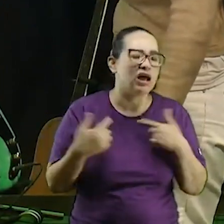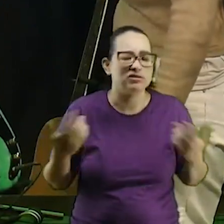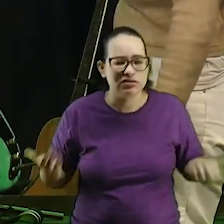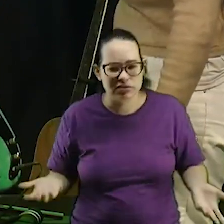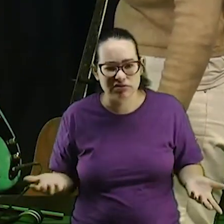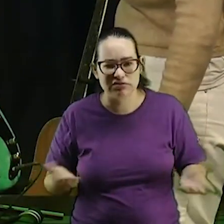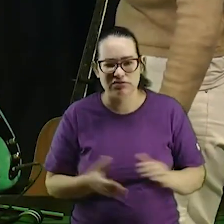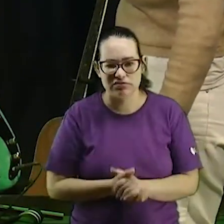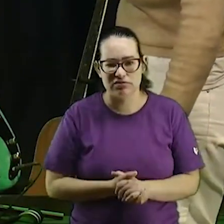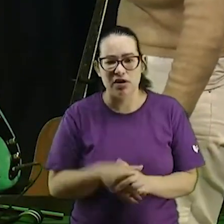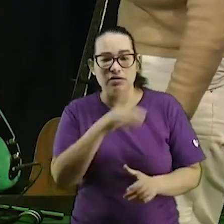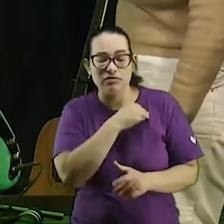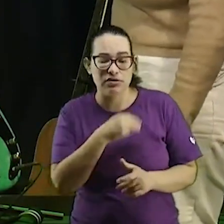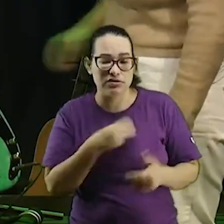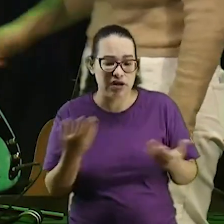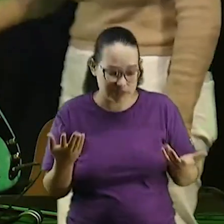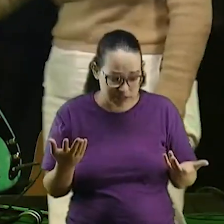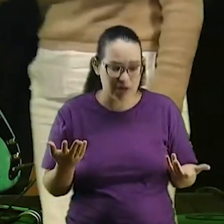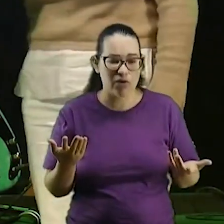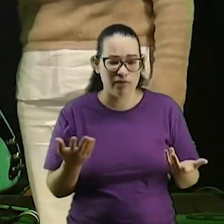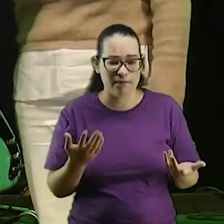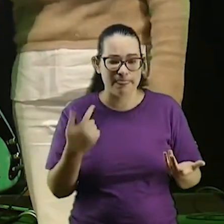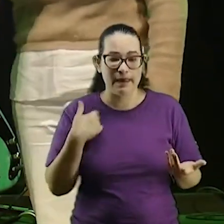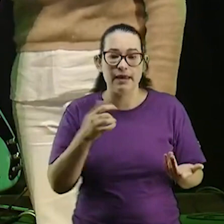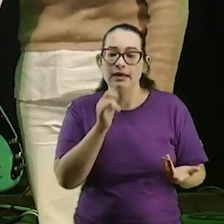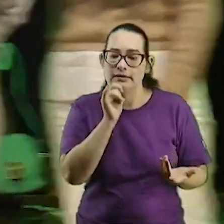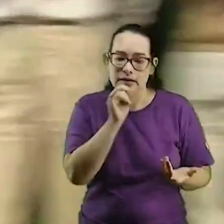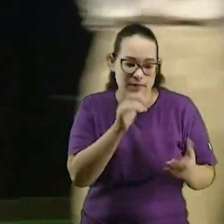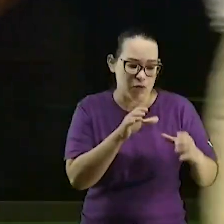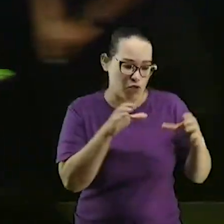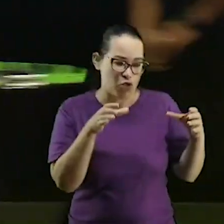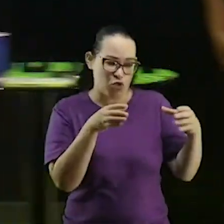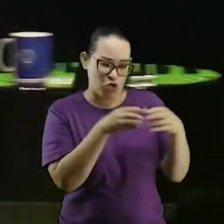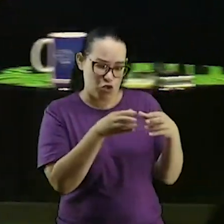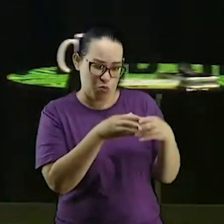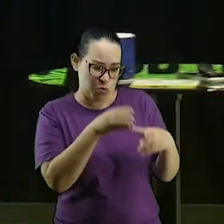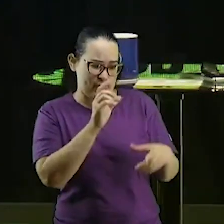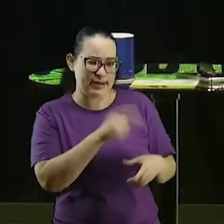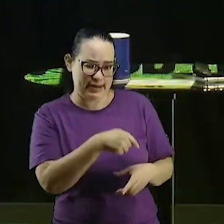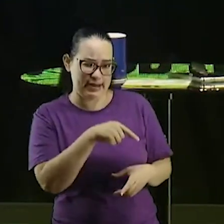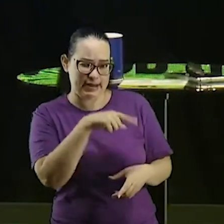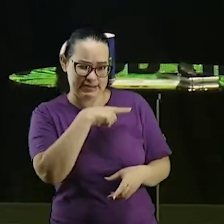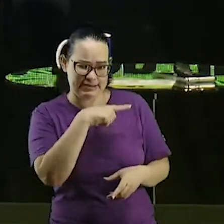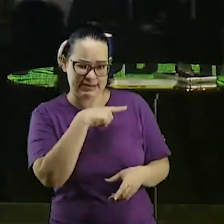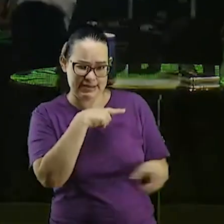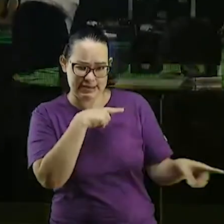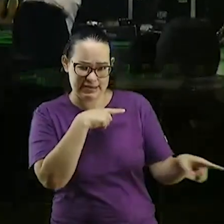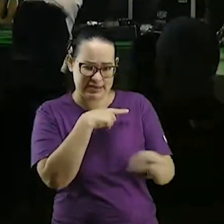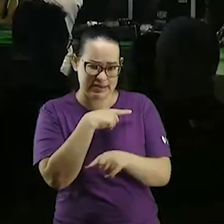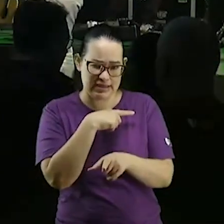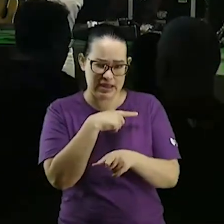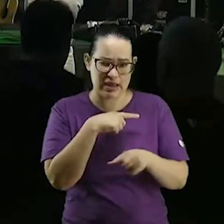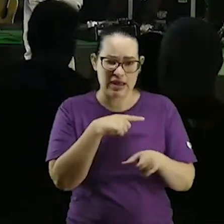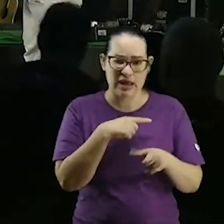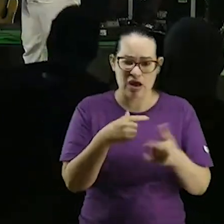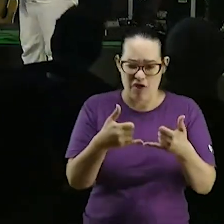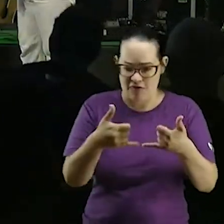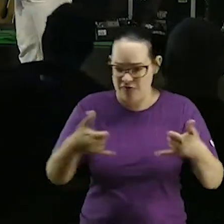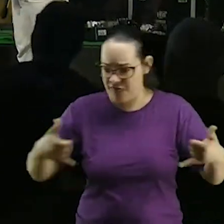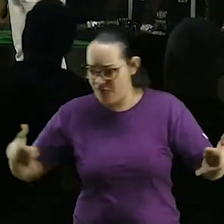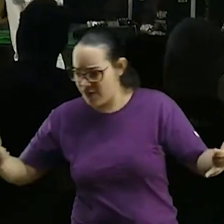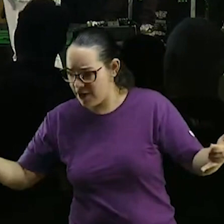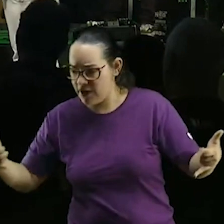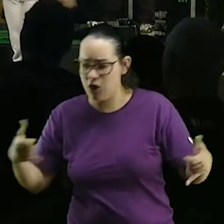ministração nas bandas ou você acha que a banda aqui gente tem um cara que vem aqui e passa os cabos e testa os